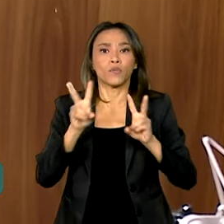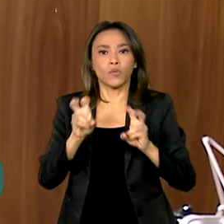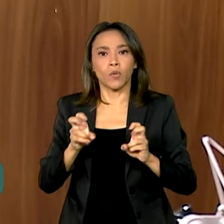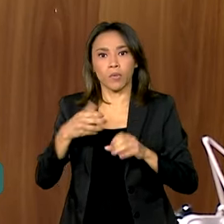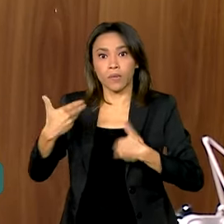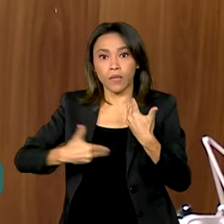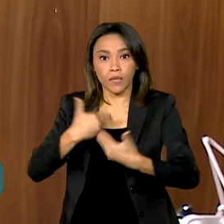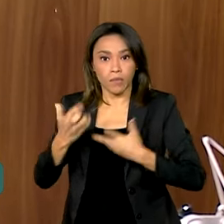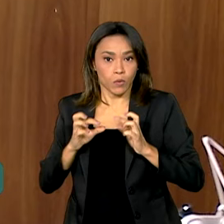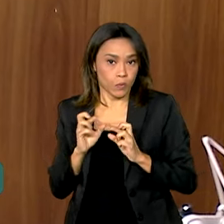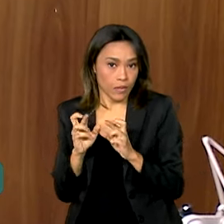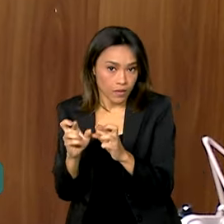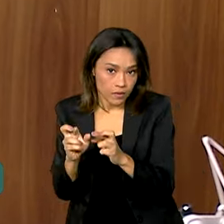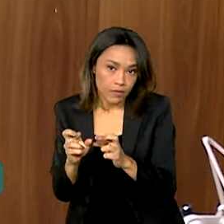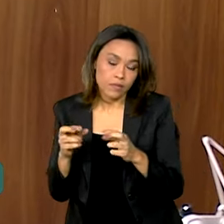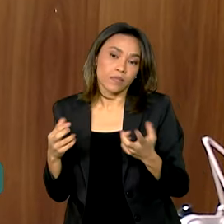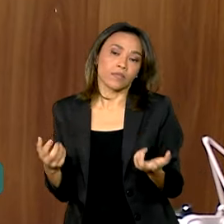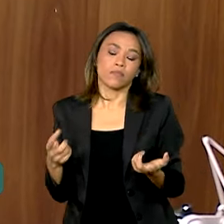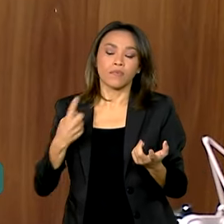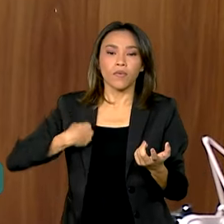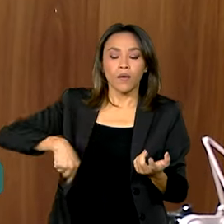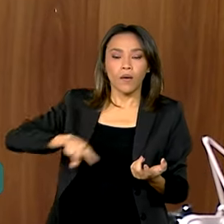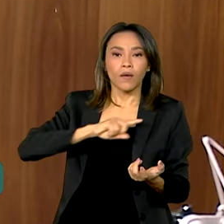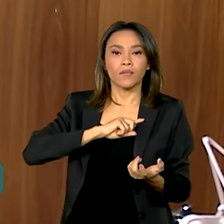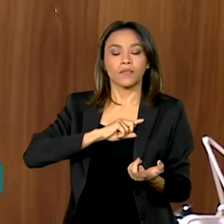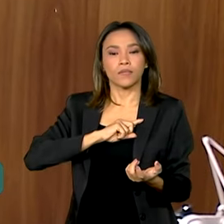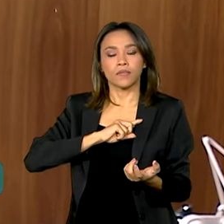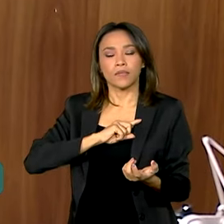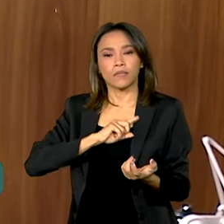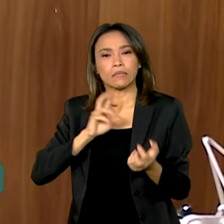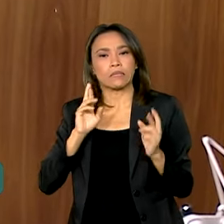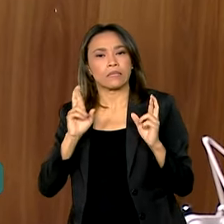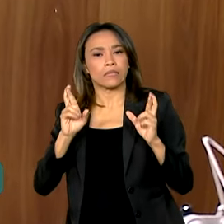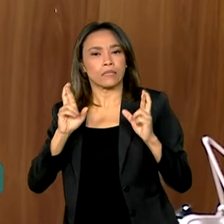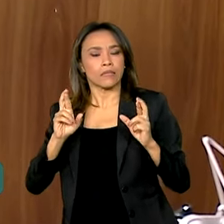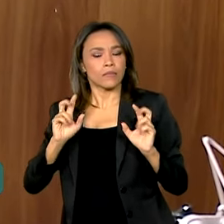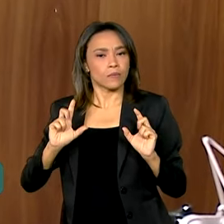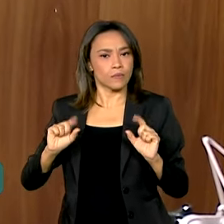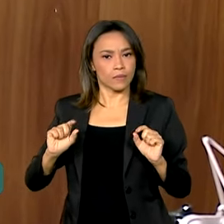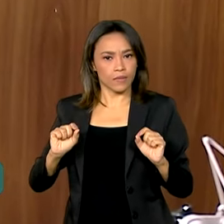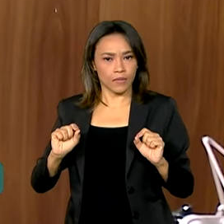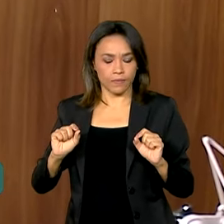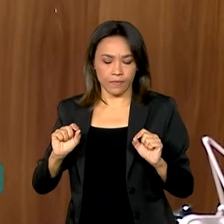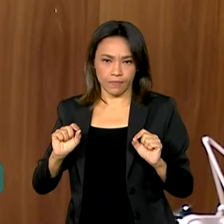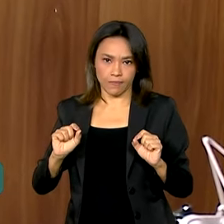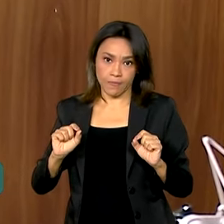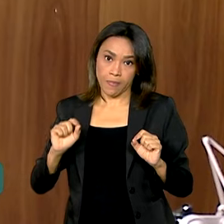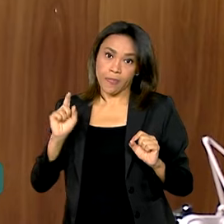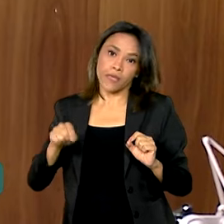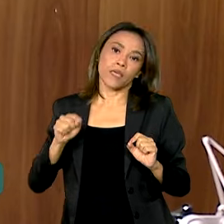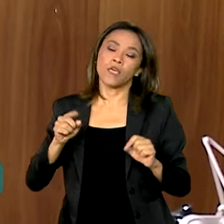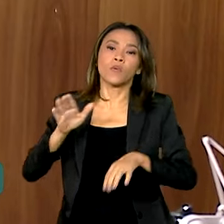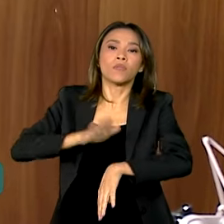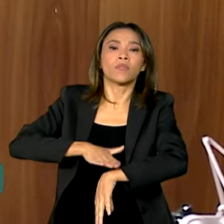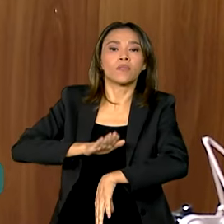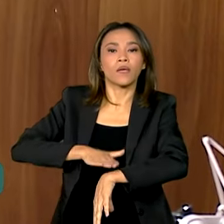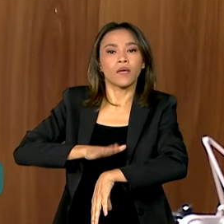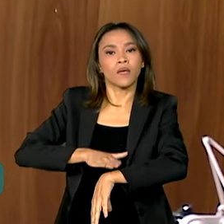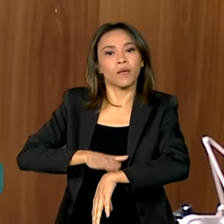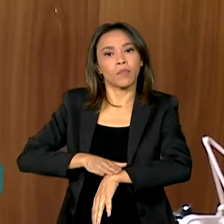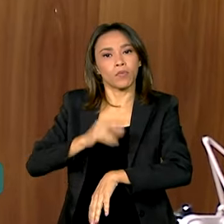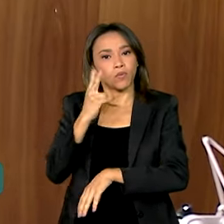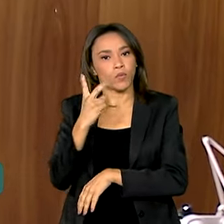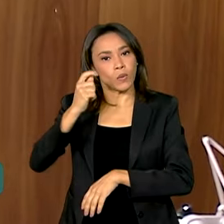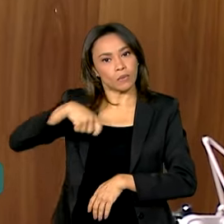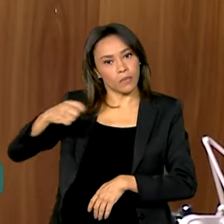do câncer, nossa perspectiva é que a duração seja no máximo de dois